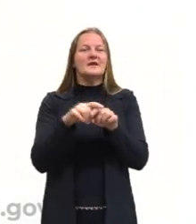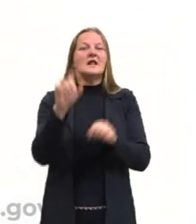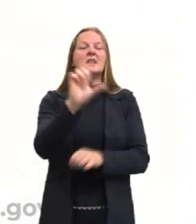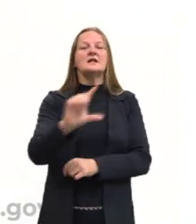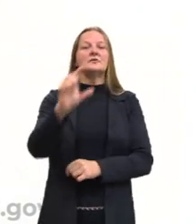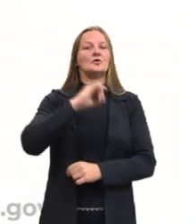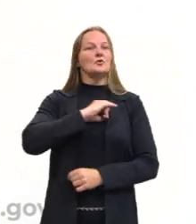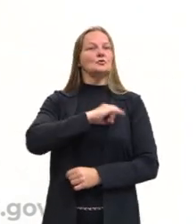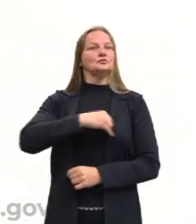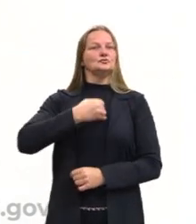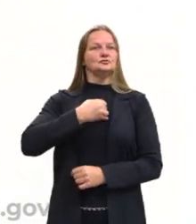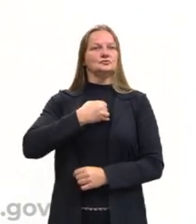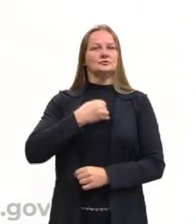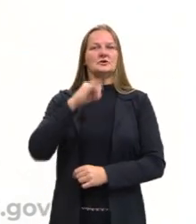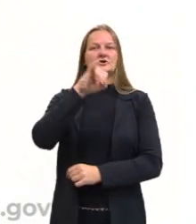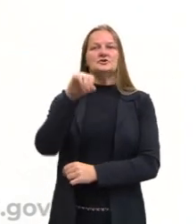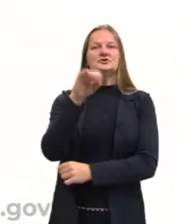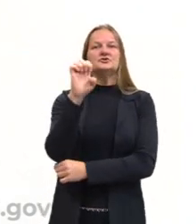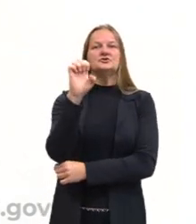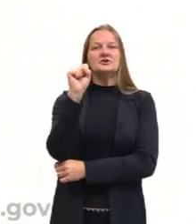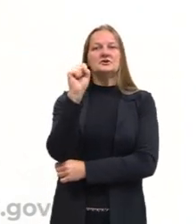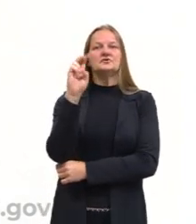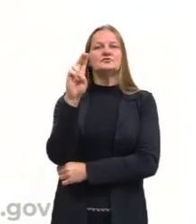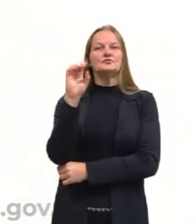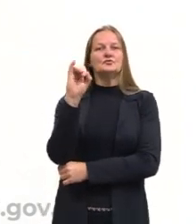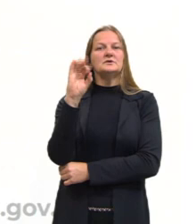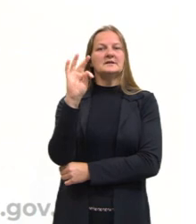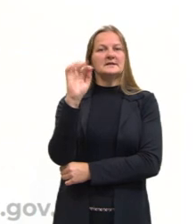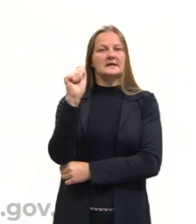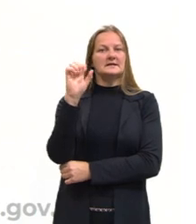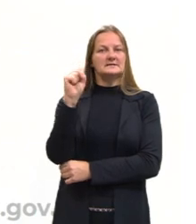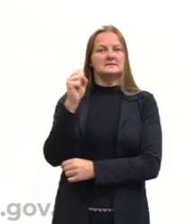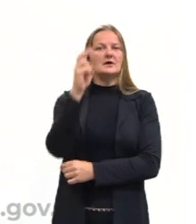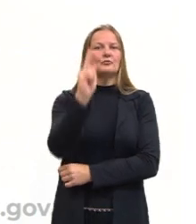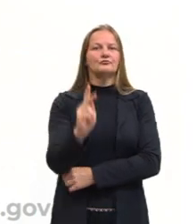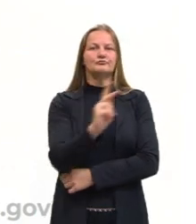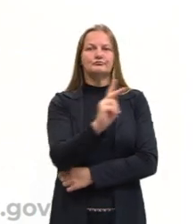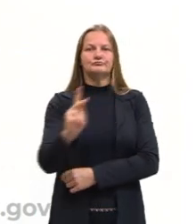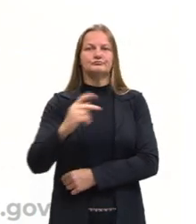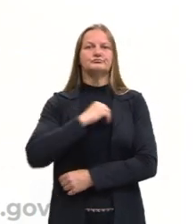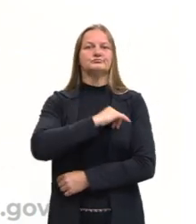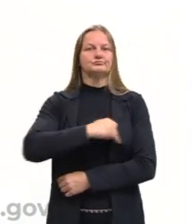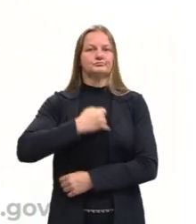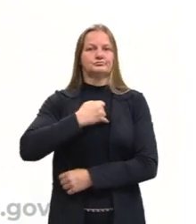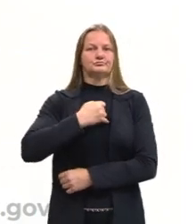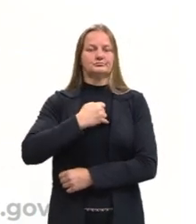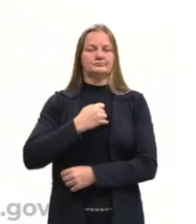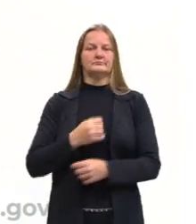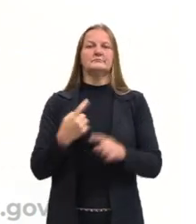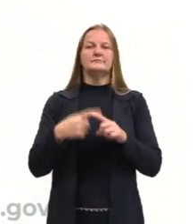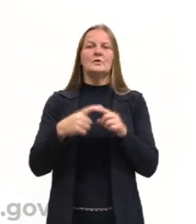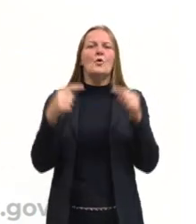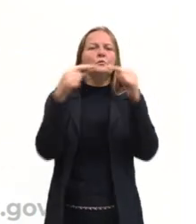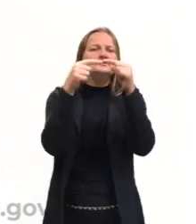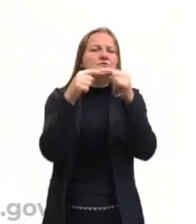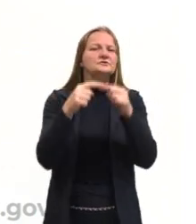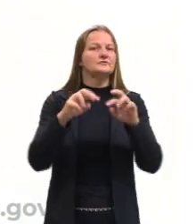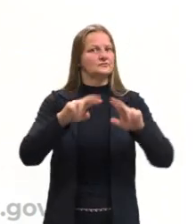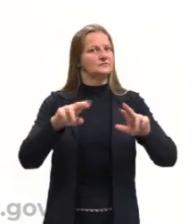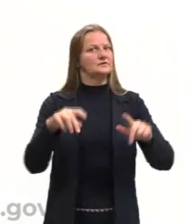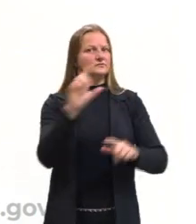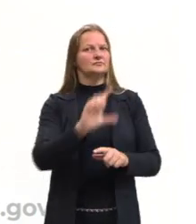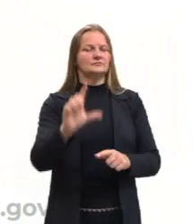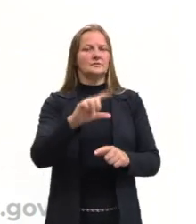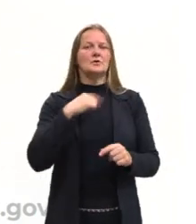jesuítica, tá? Dos jesuítas. Elas têm duas intenções, Dois objetivos diferentes. Uma